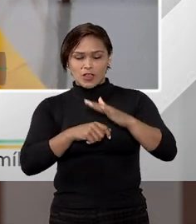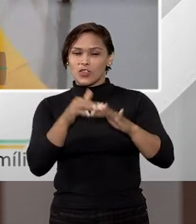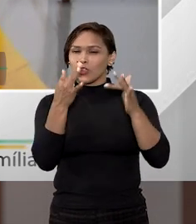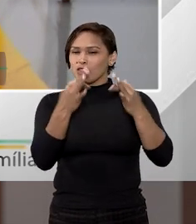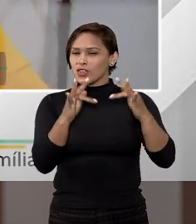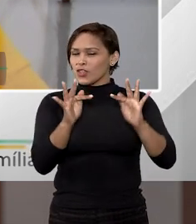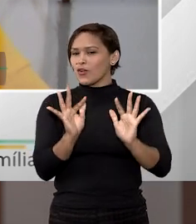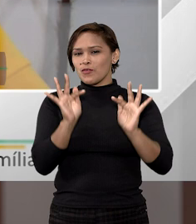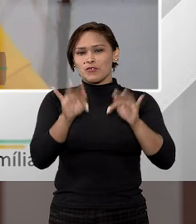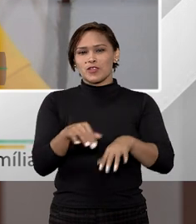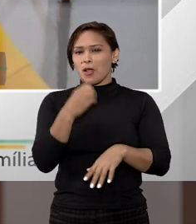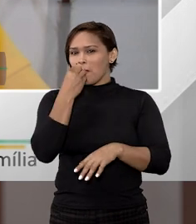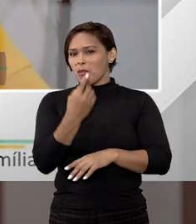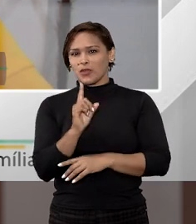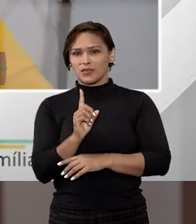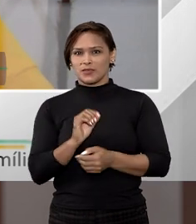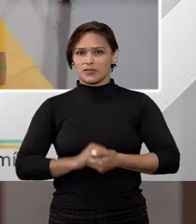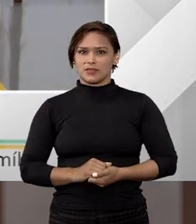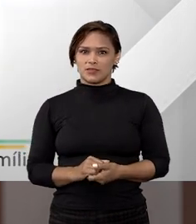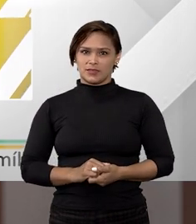tem dor no final e não é bom.